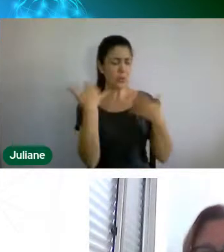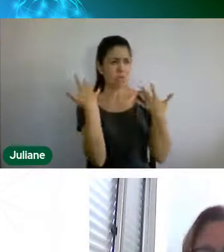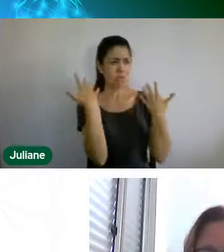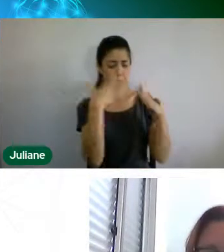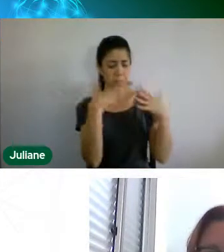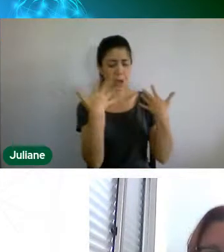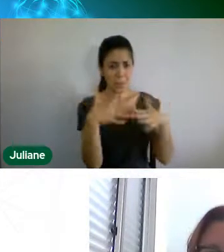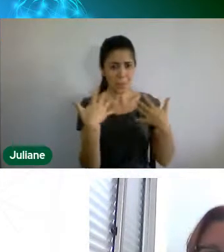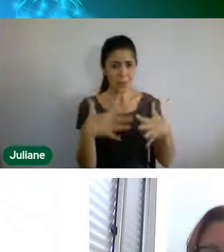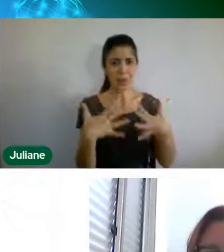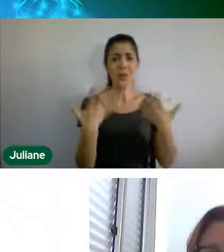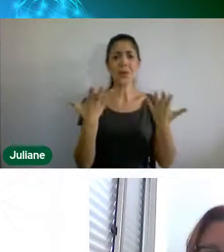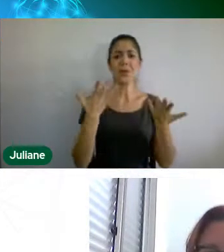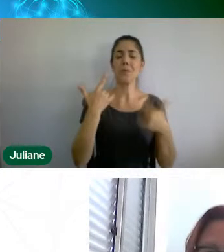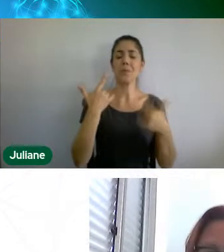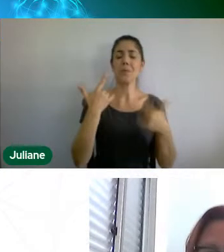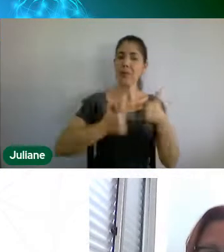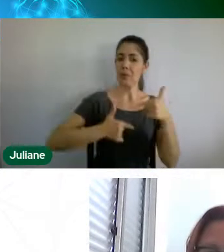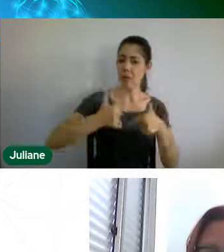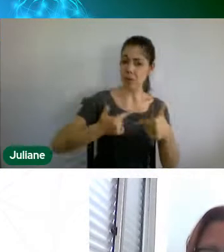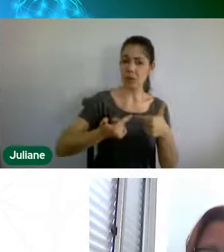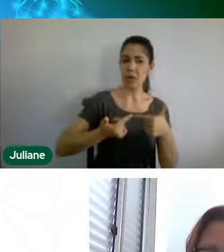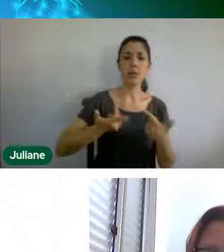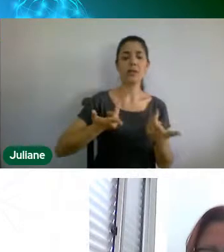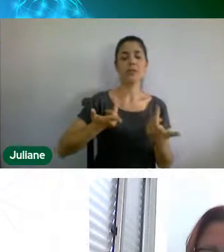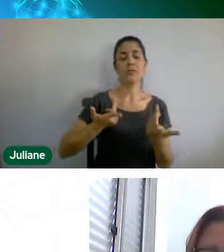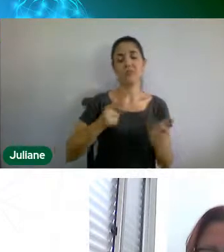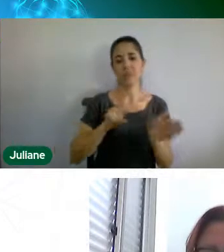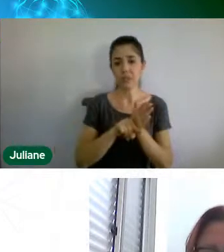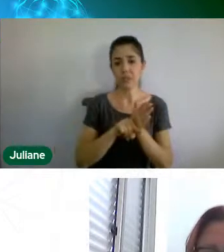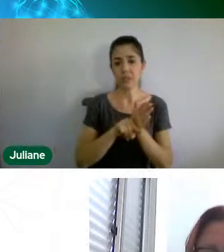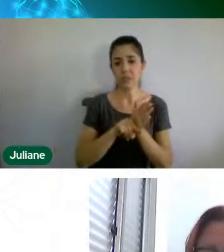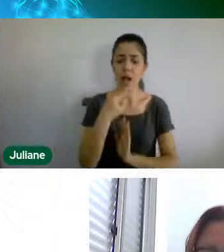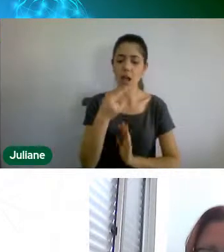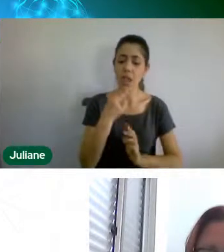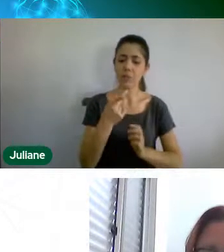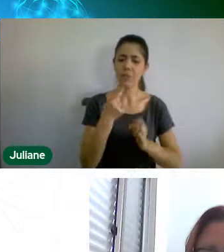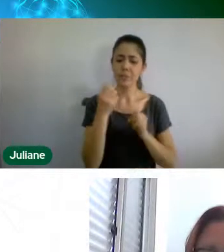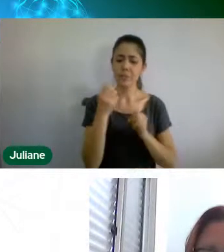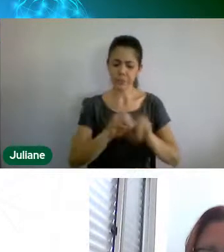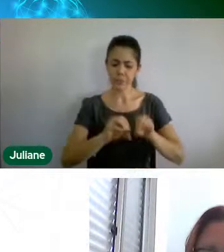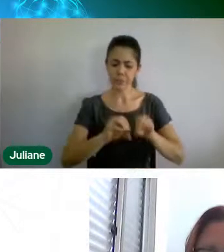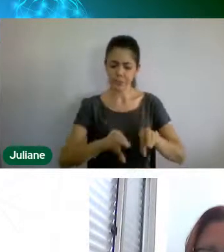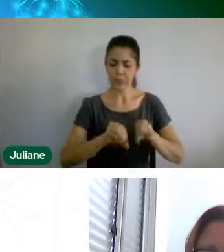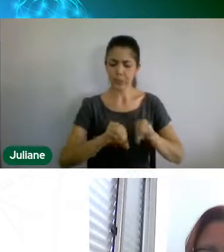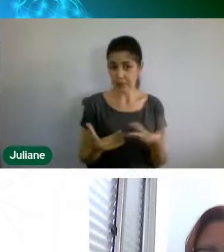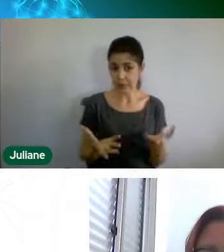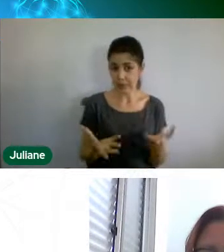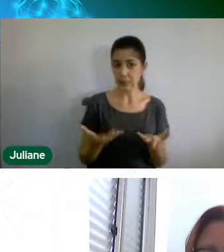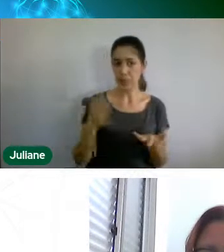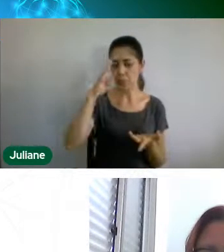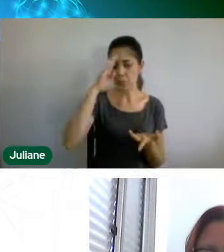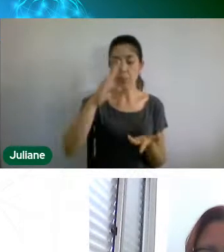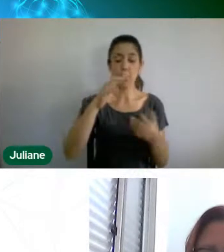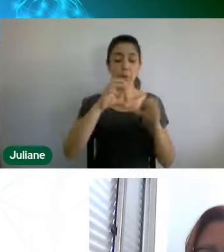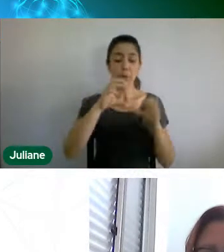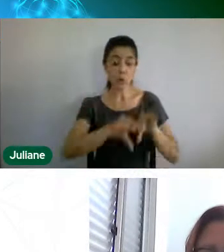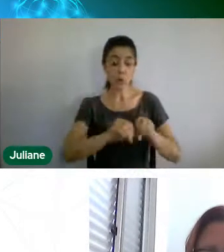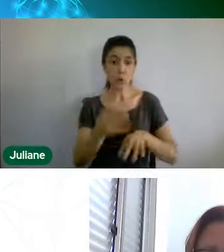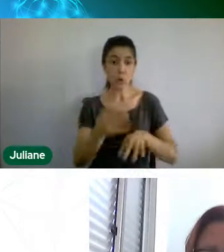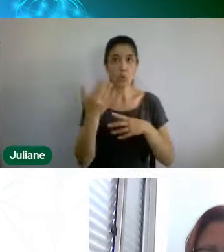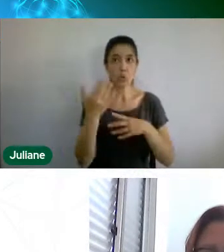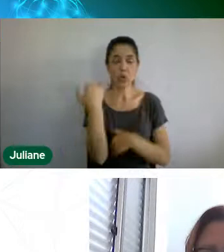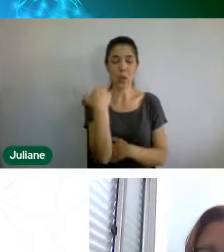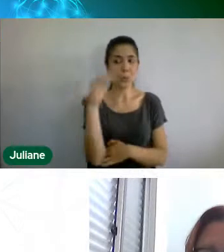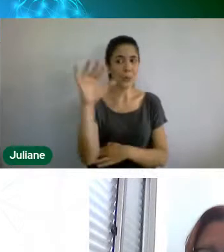a gente quando fala em educação, educação ambiental é um tema muito atual hoje,